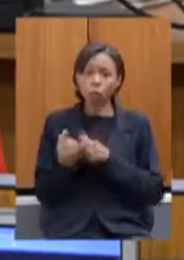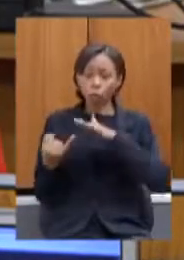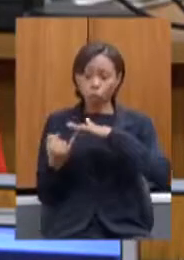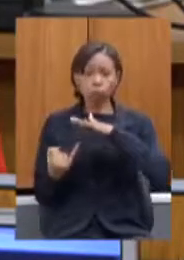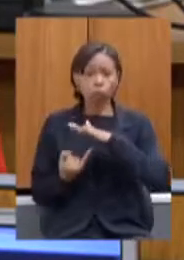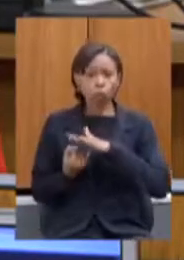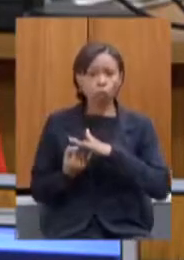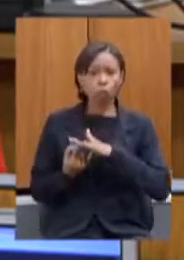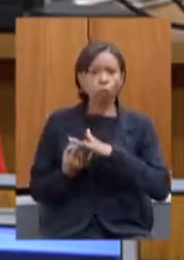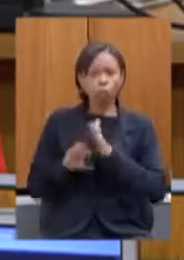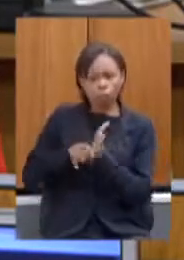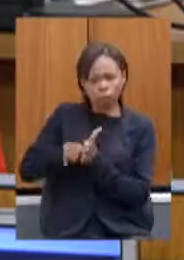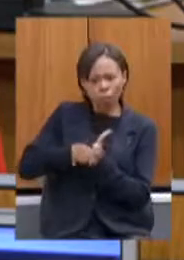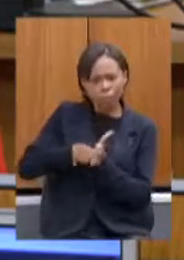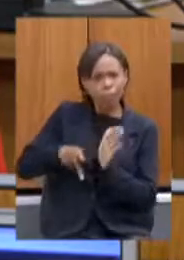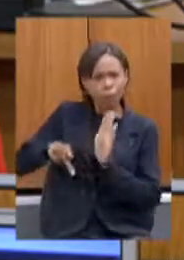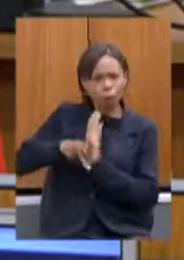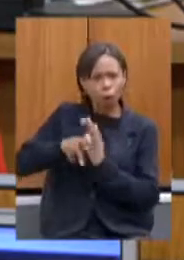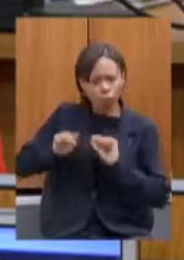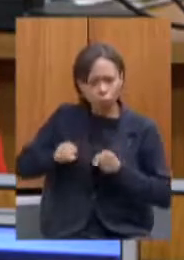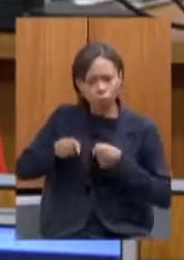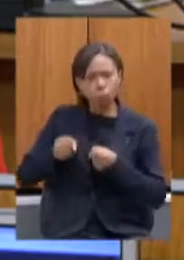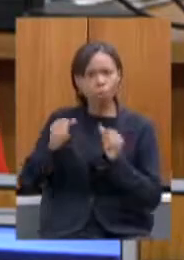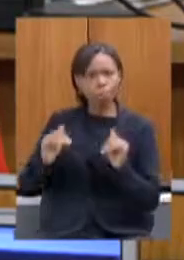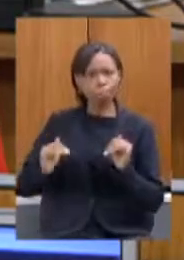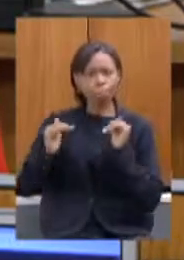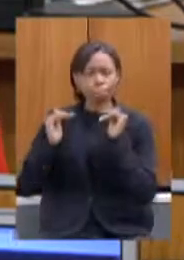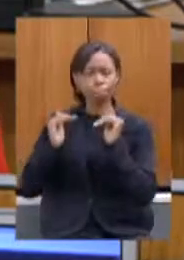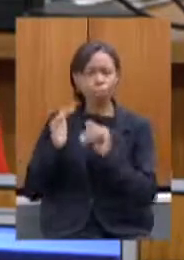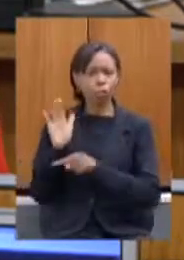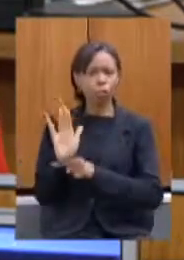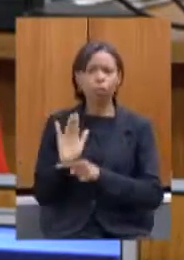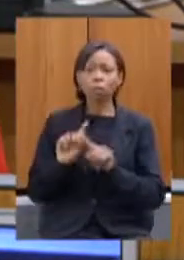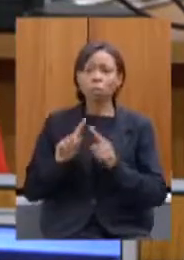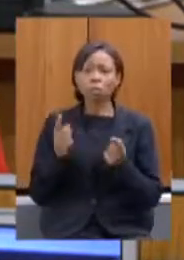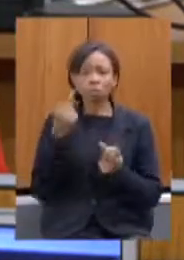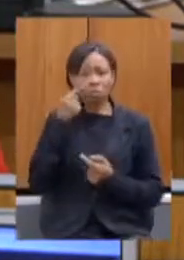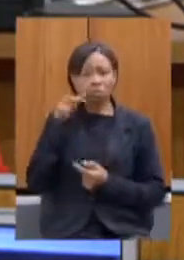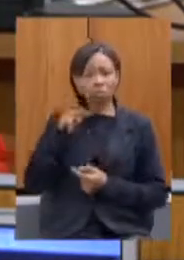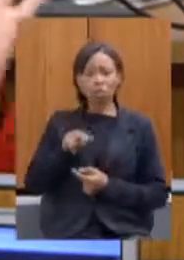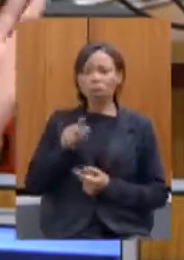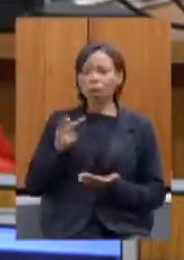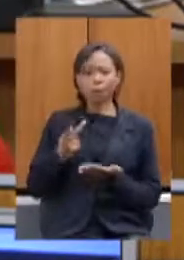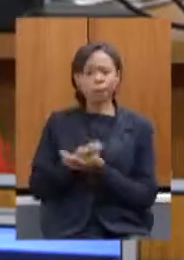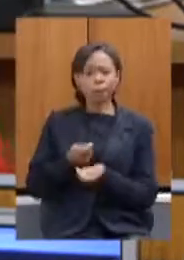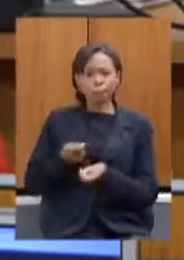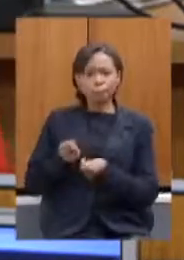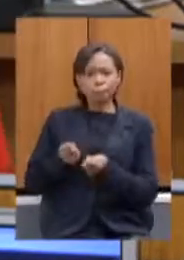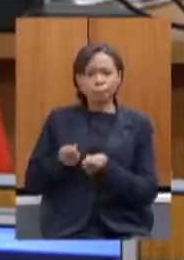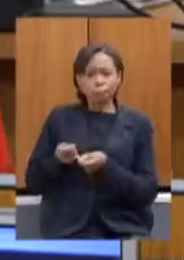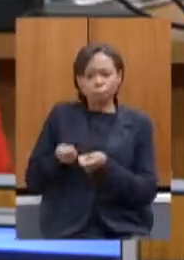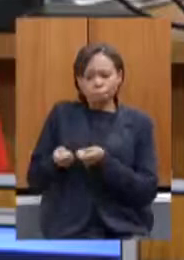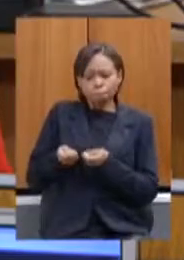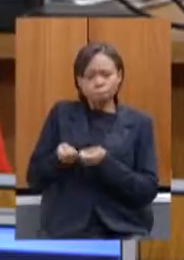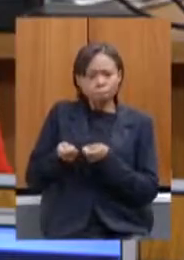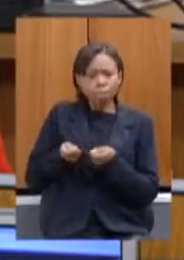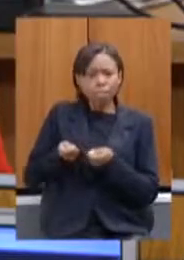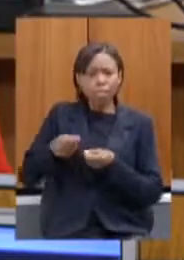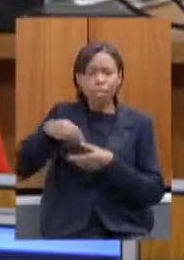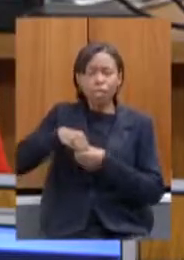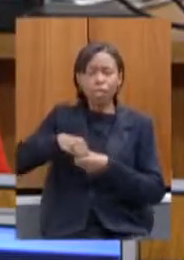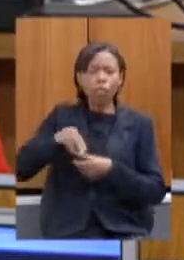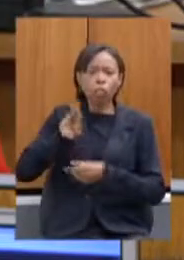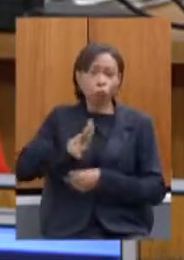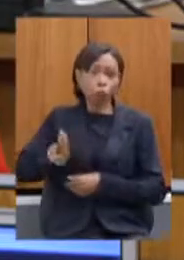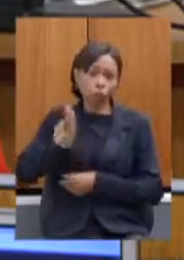fossem fortalecidas e nós vimos o contrário contingenciamento no caso das universidades no caso da